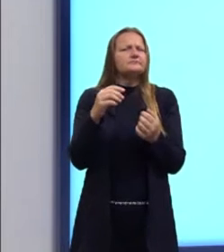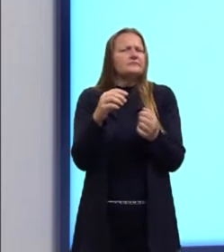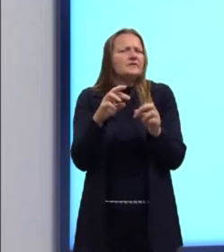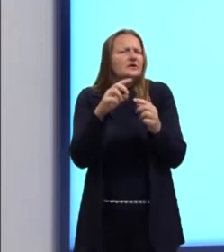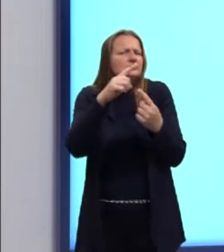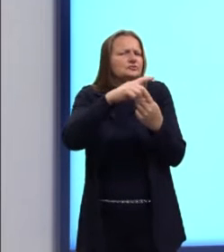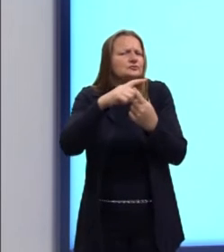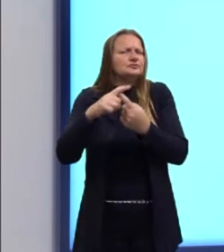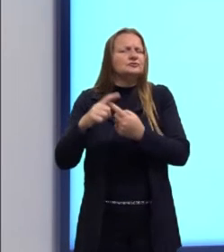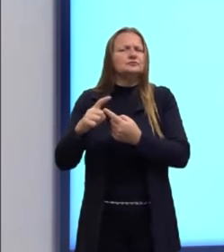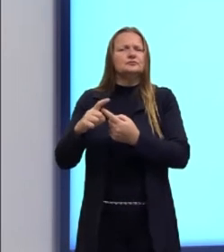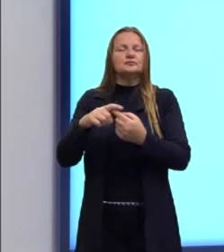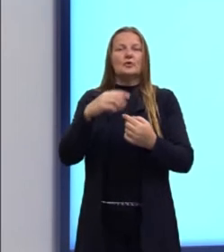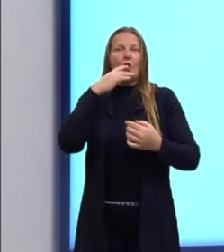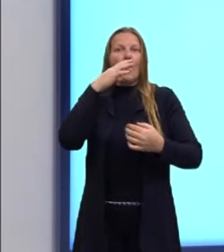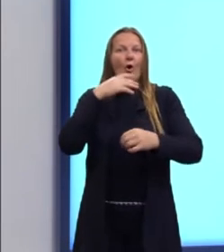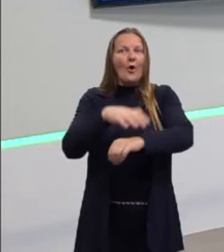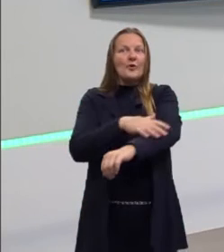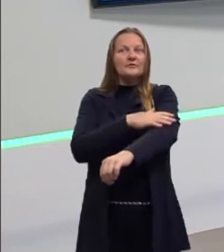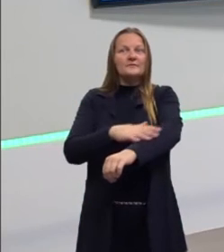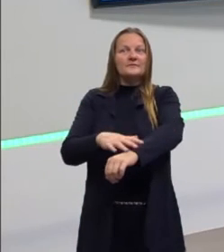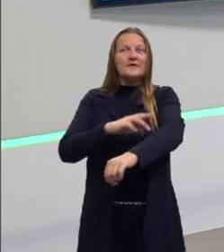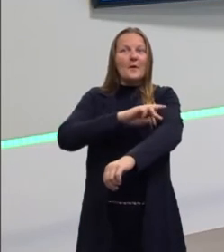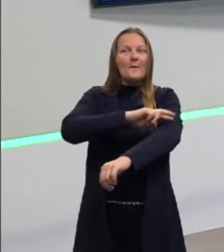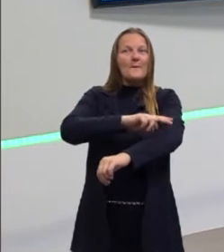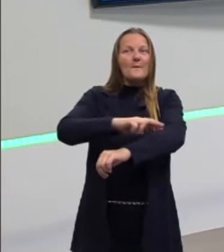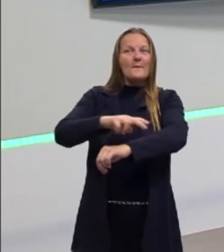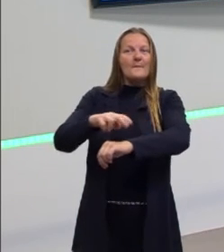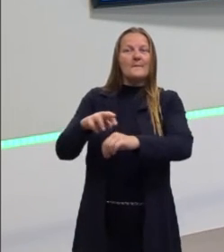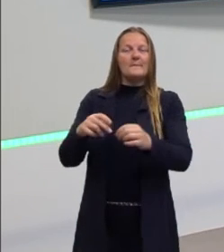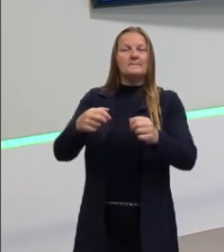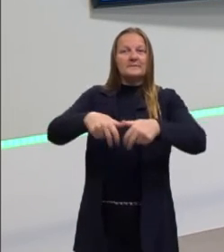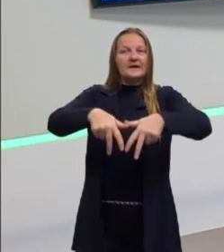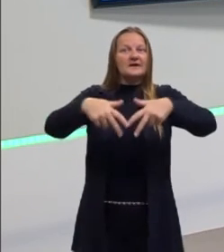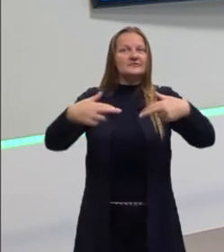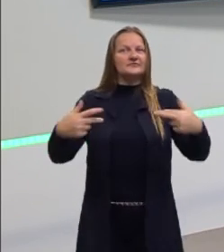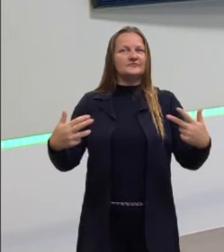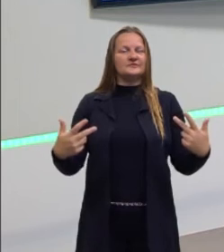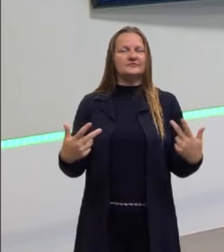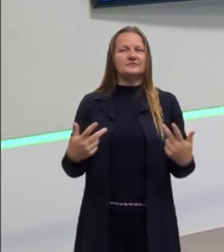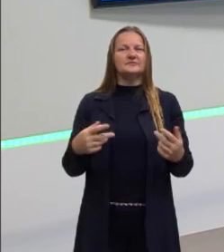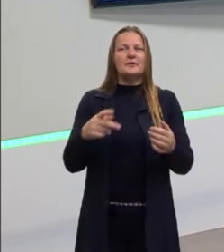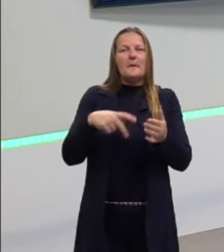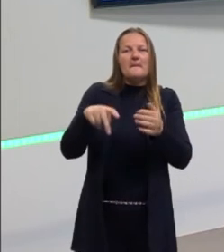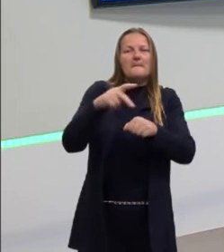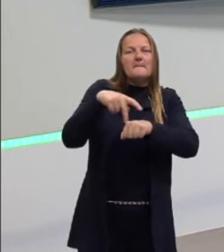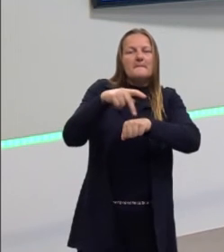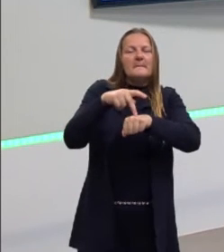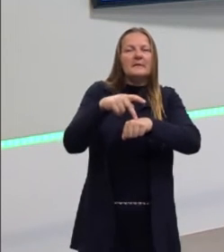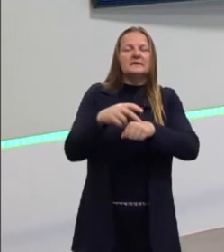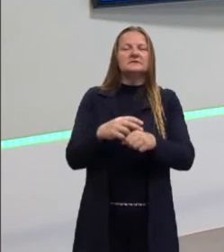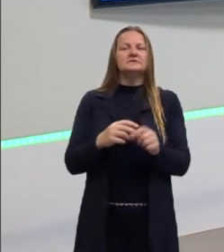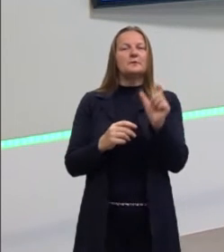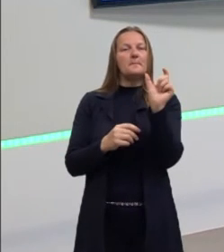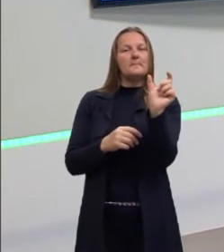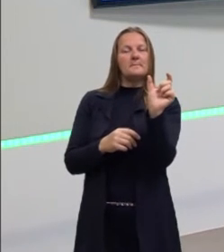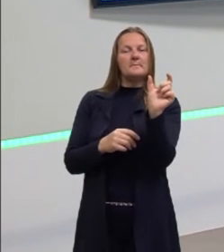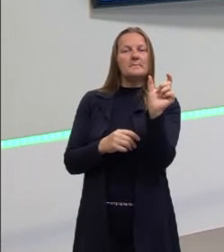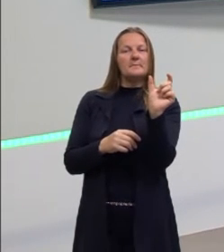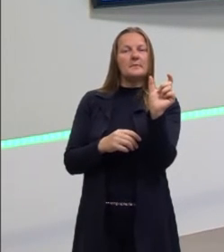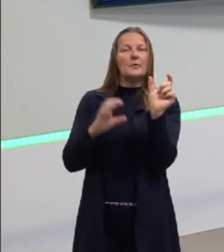colores. Gente, eu quero deixar bem claro para vocês que esse conhecimento, esse significado coloquial,